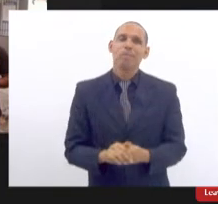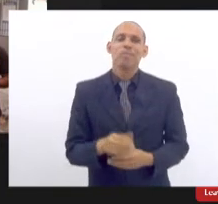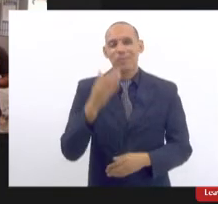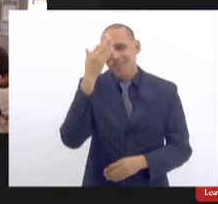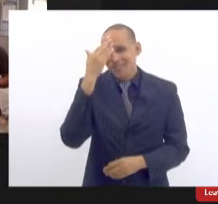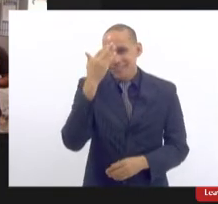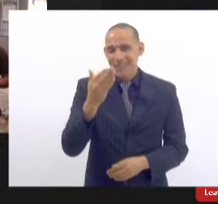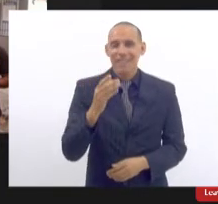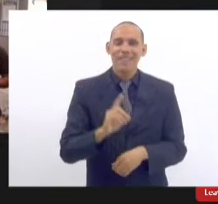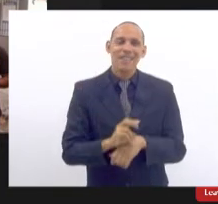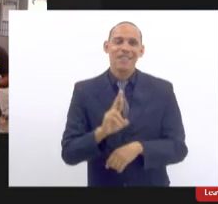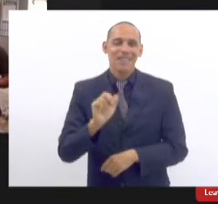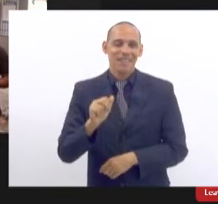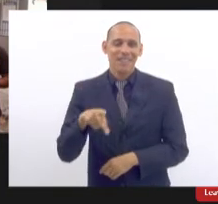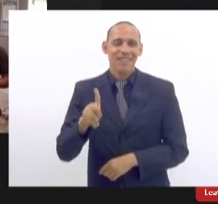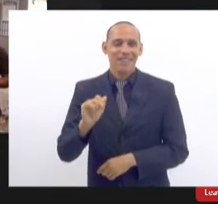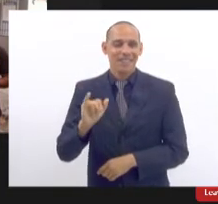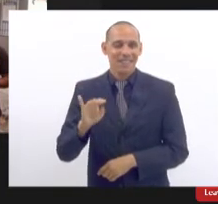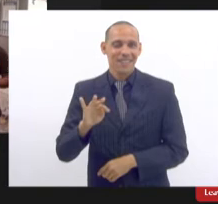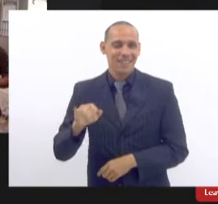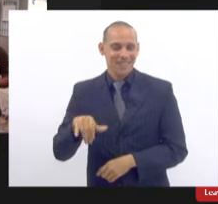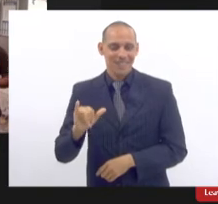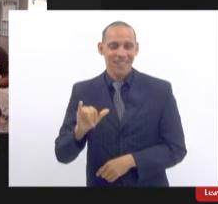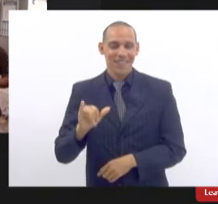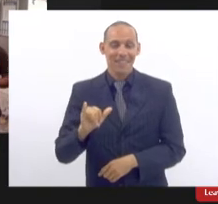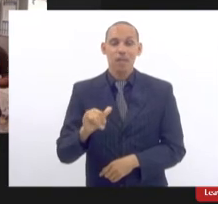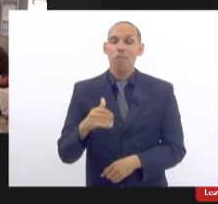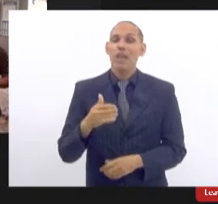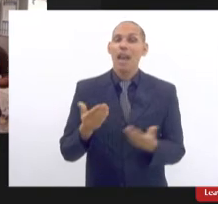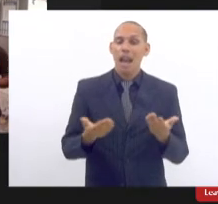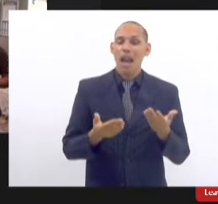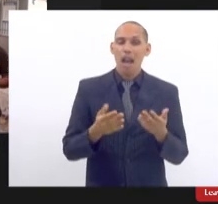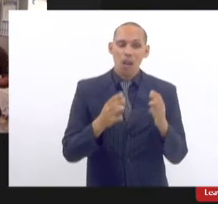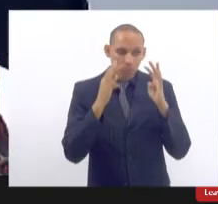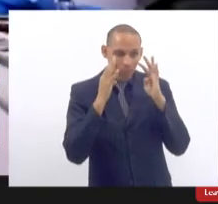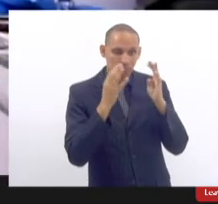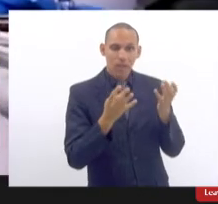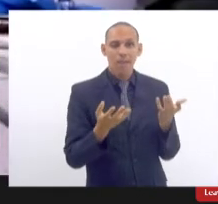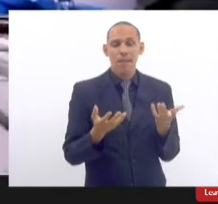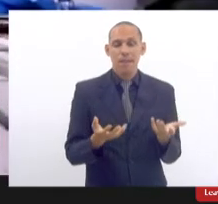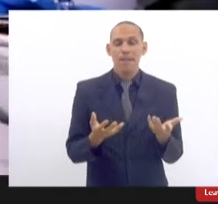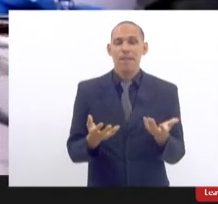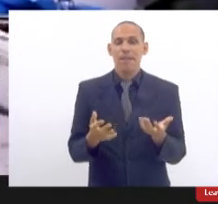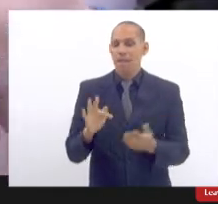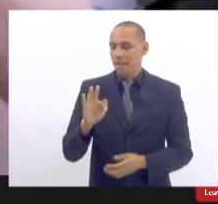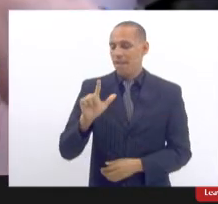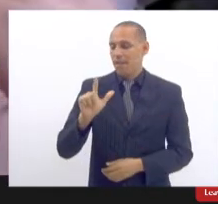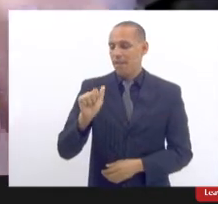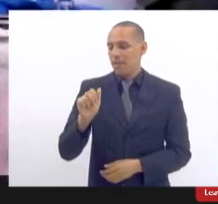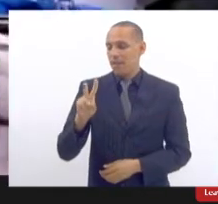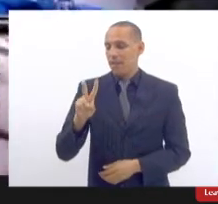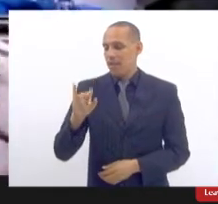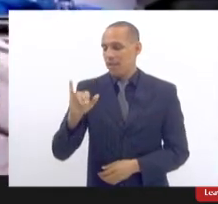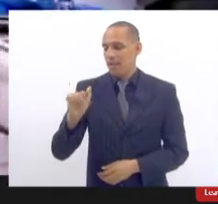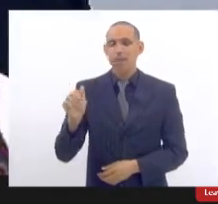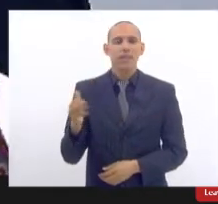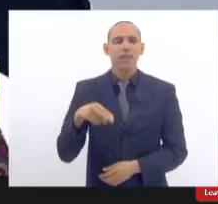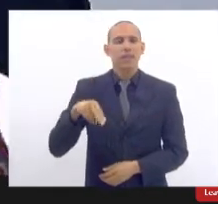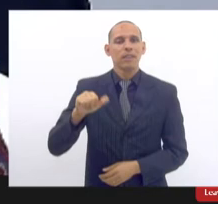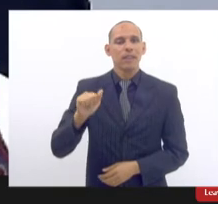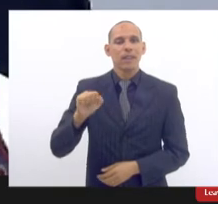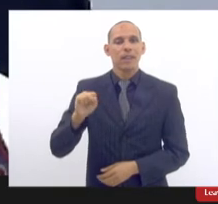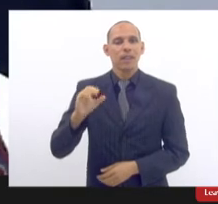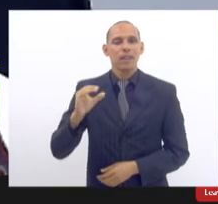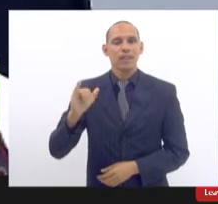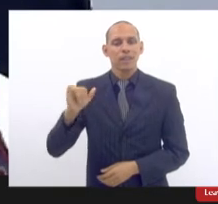obrigado doutora olha eu gostaria de ouvir agora a Flávia Nascimento que é coordenadora